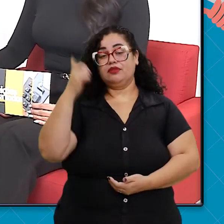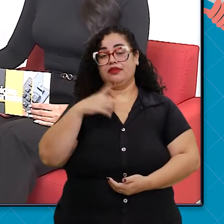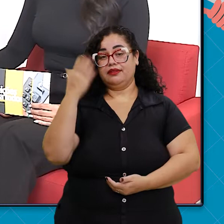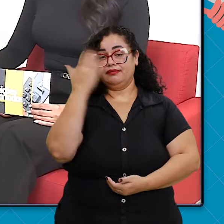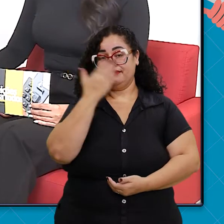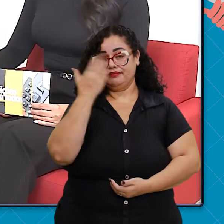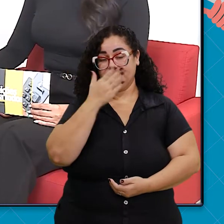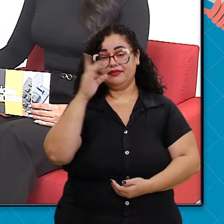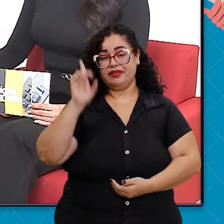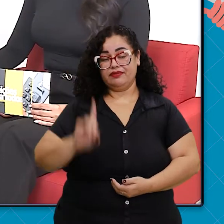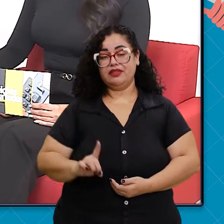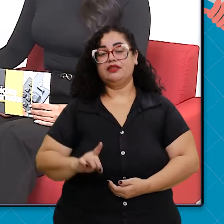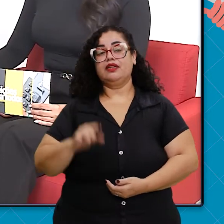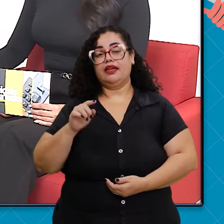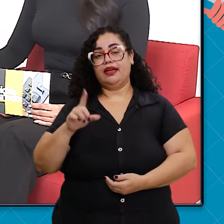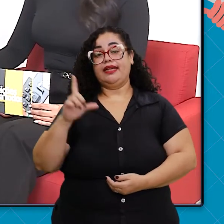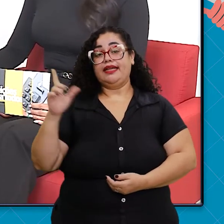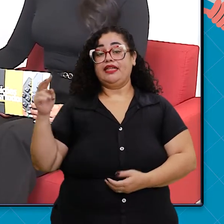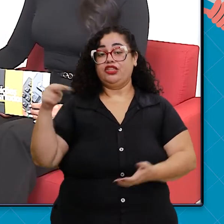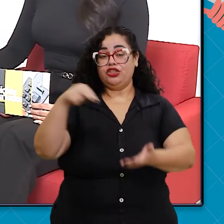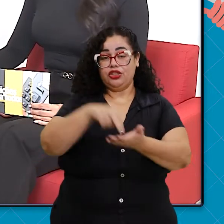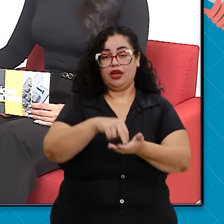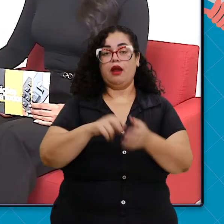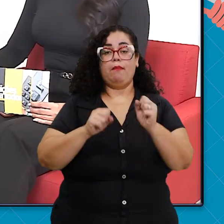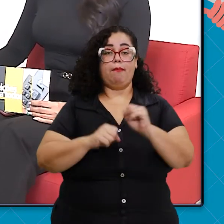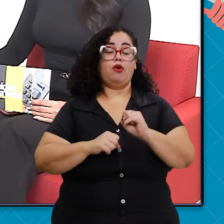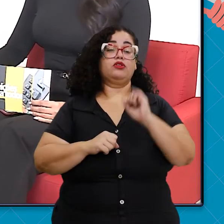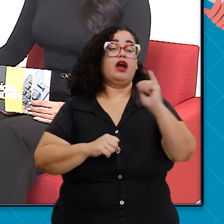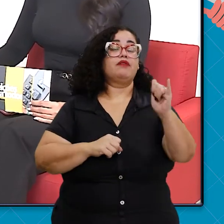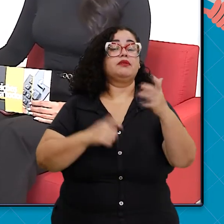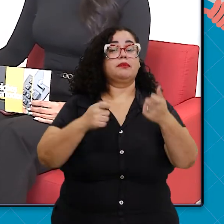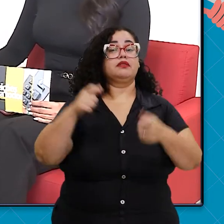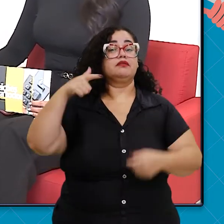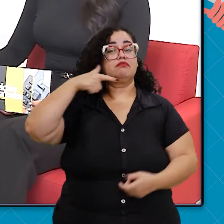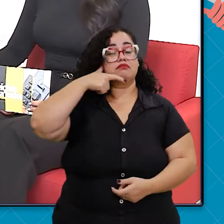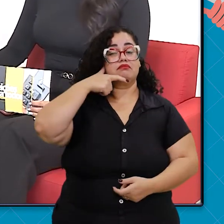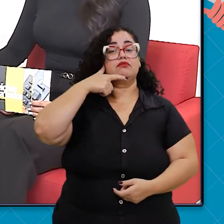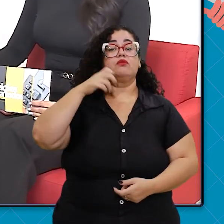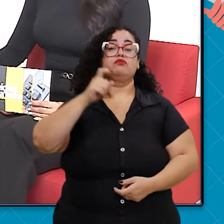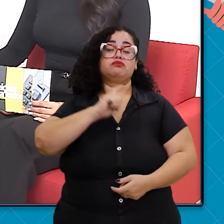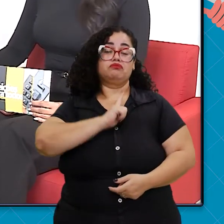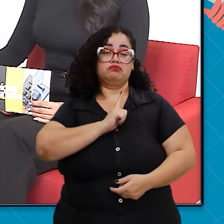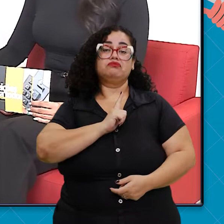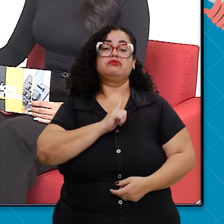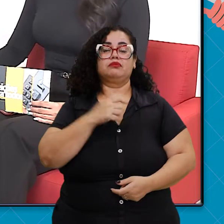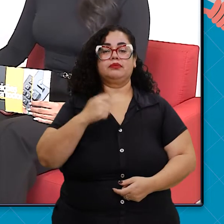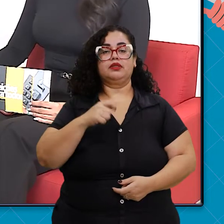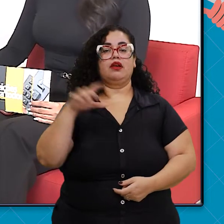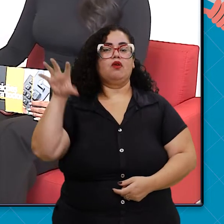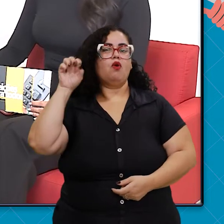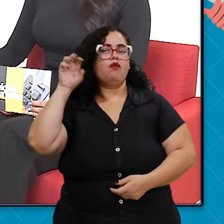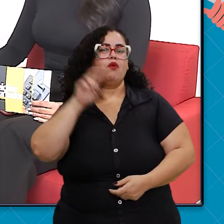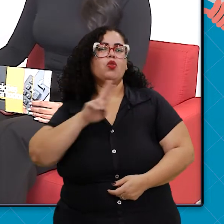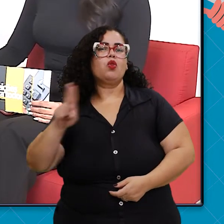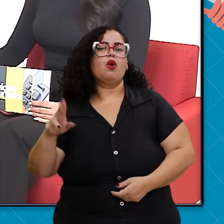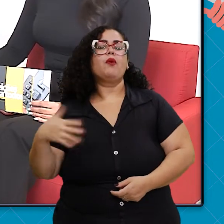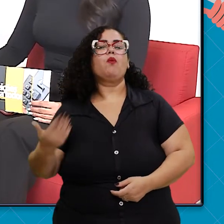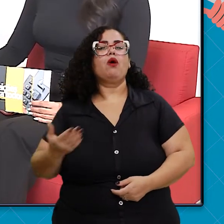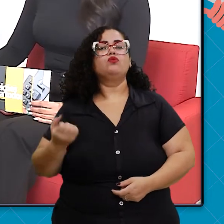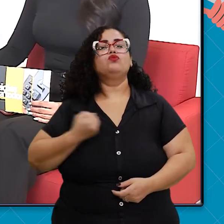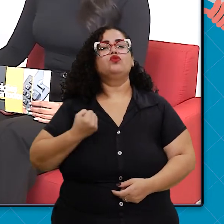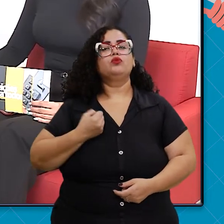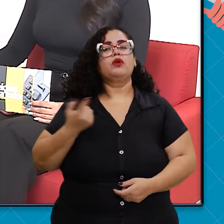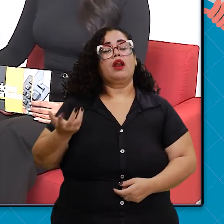ele agora, quando ele chegar, ele já pode pedir um microfone. Ele vai ter um microfone que ele vai ouvir o nome e